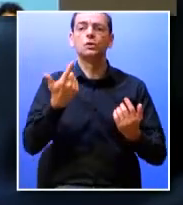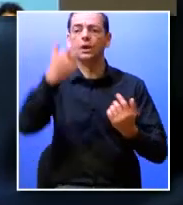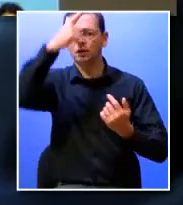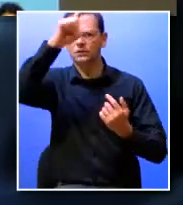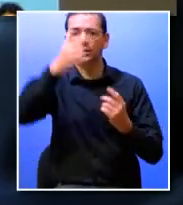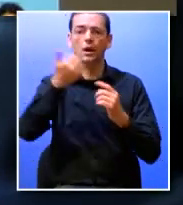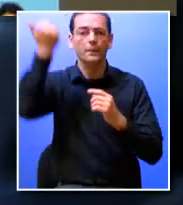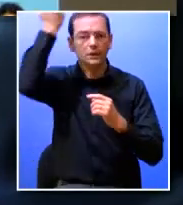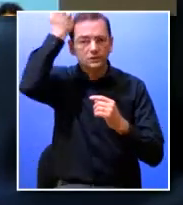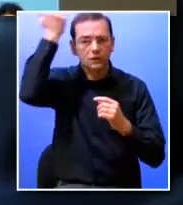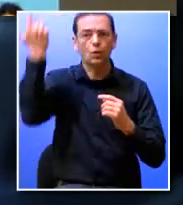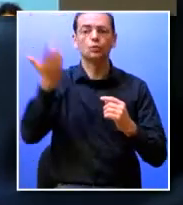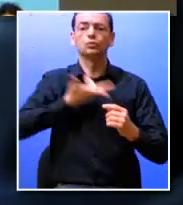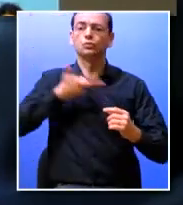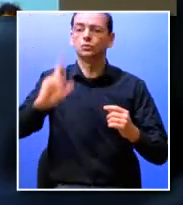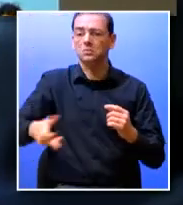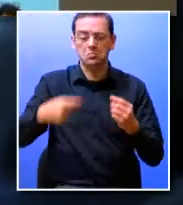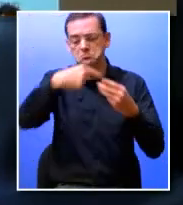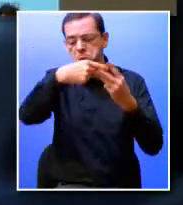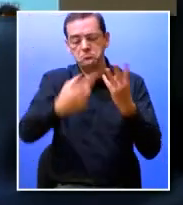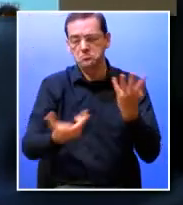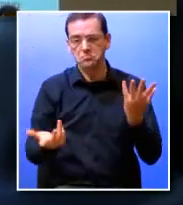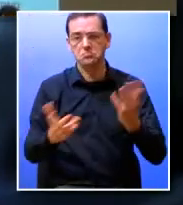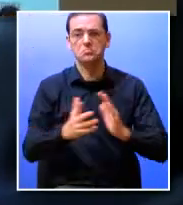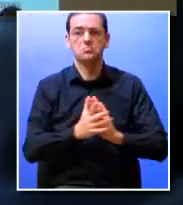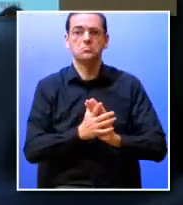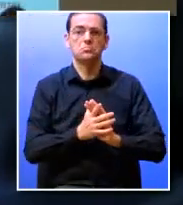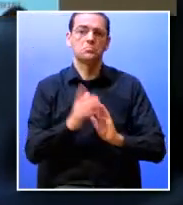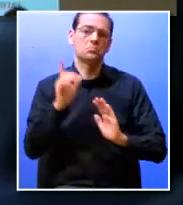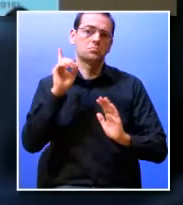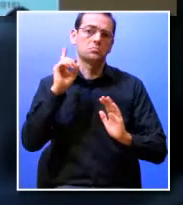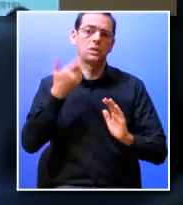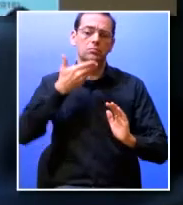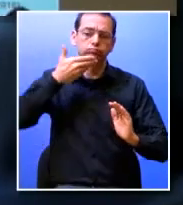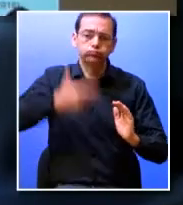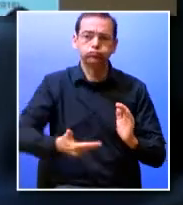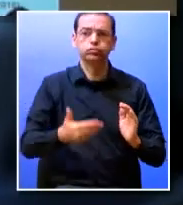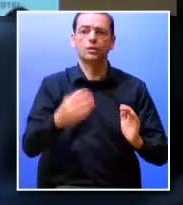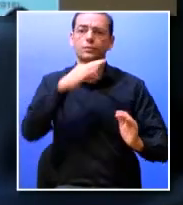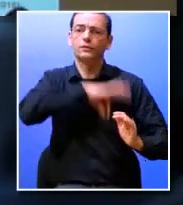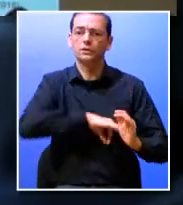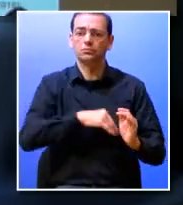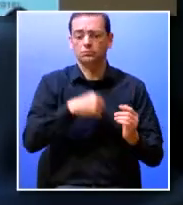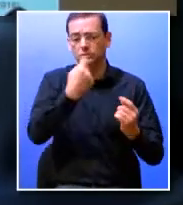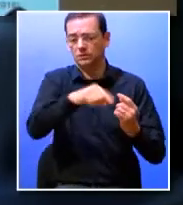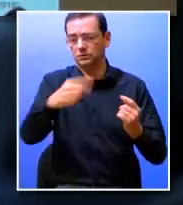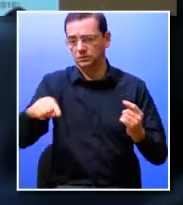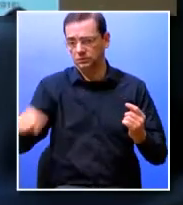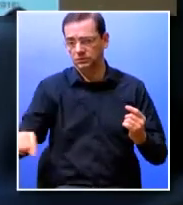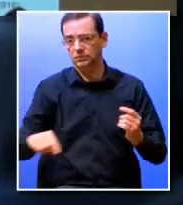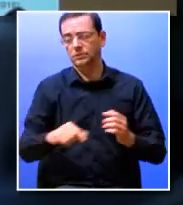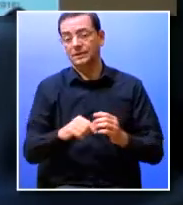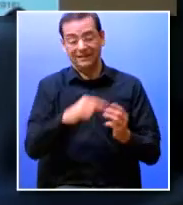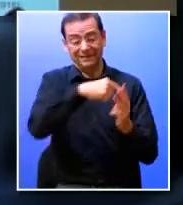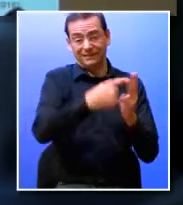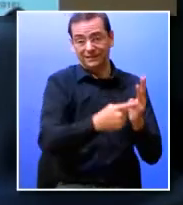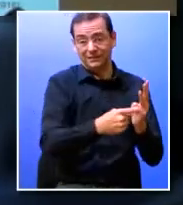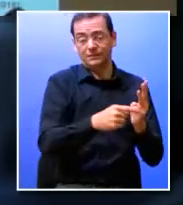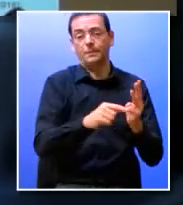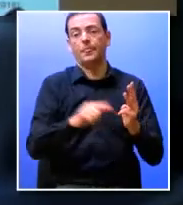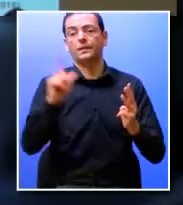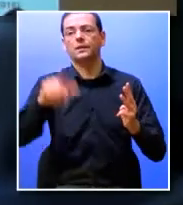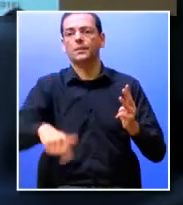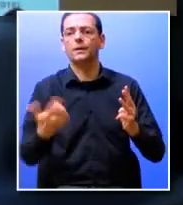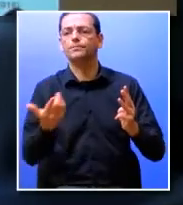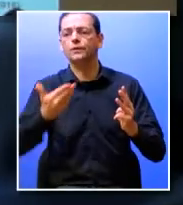de mestrado, de doutoramento, considerando como essas competências profissionais adquiridas, mas para além destas, um conjunto de